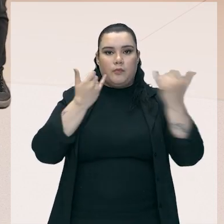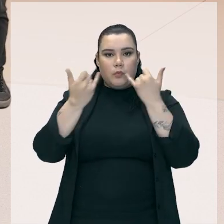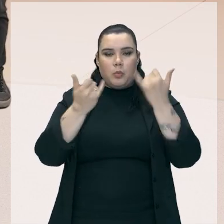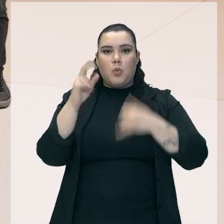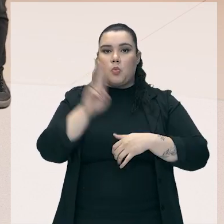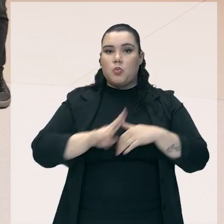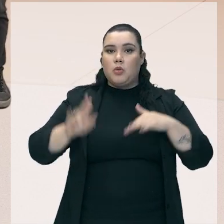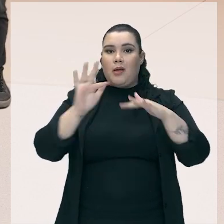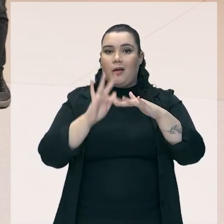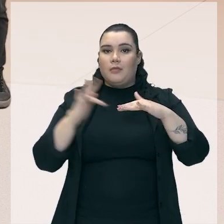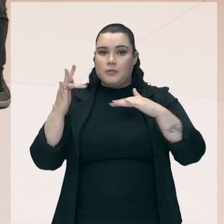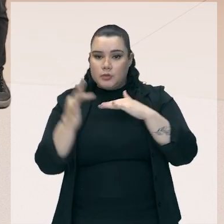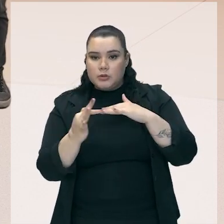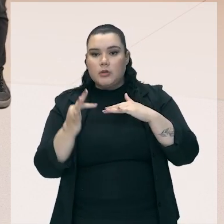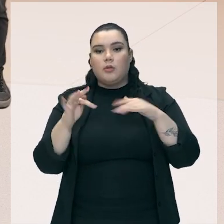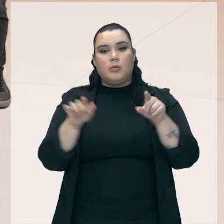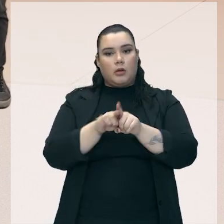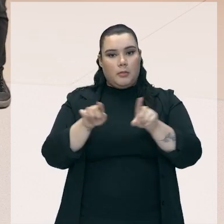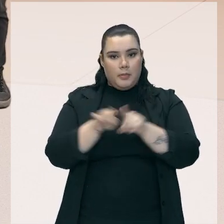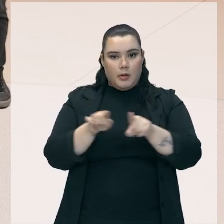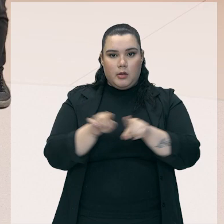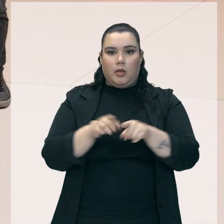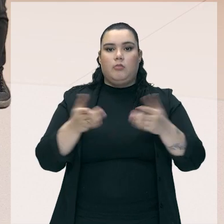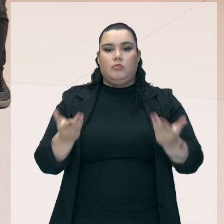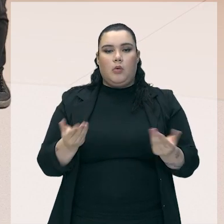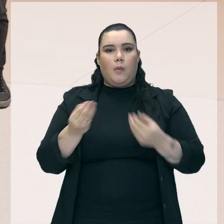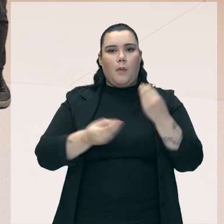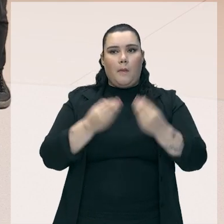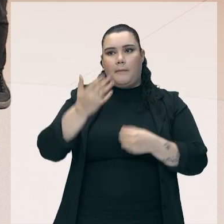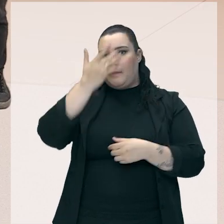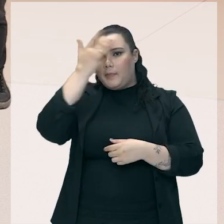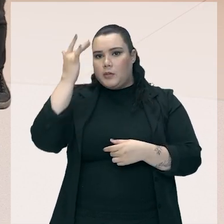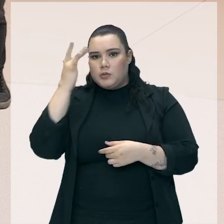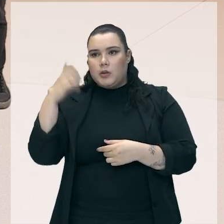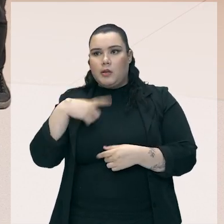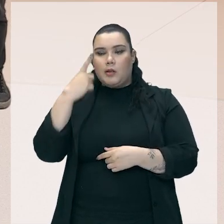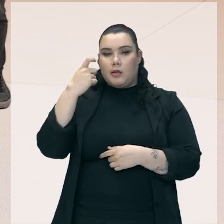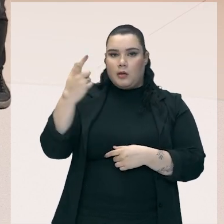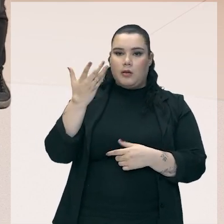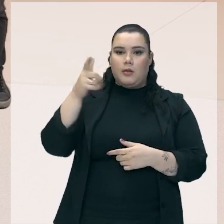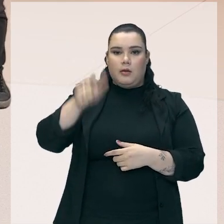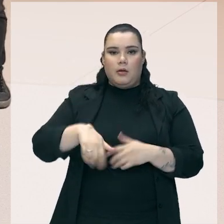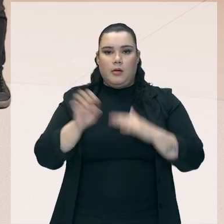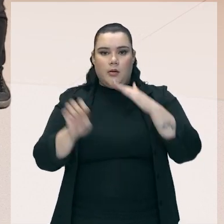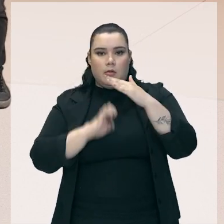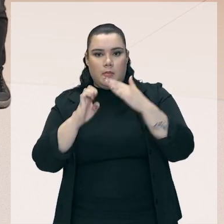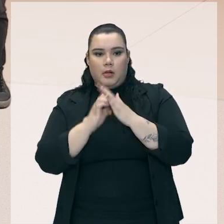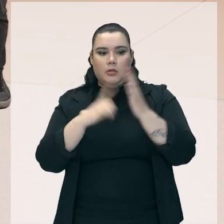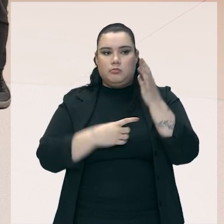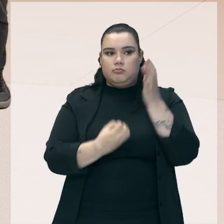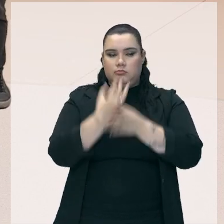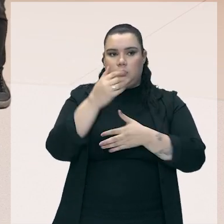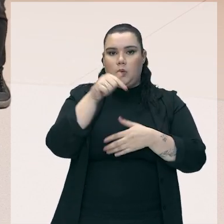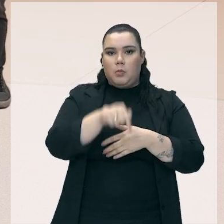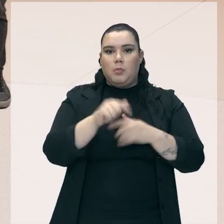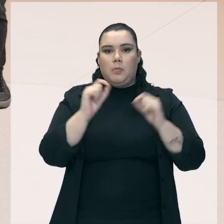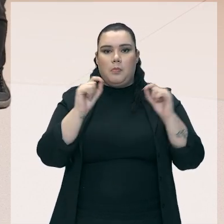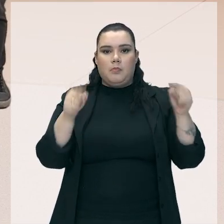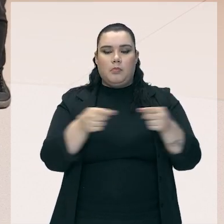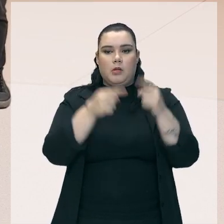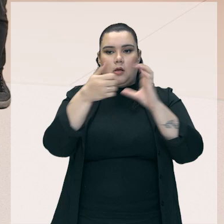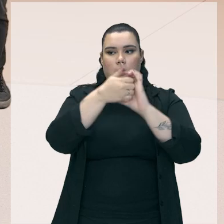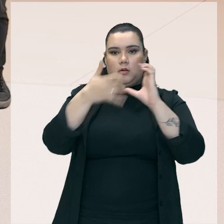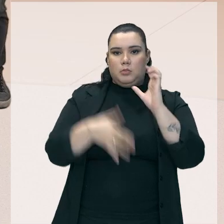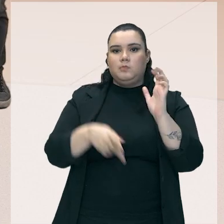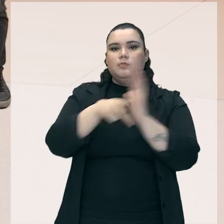sociais, né? Vê aí o que as pessoas estão se interessando ali, então aquela empresa vai produzir aquela coisa baseada nas características